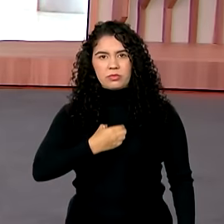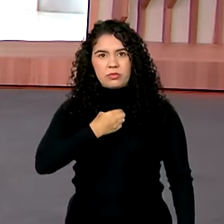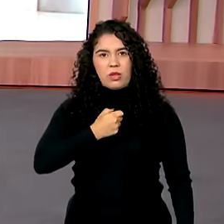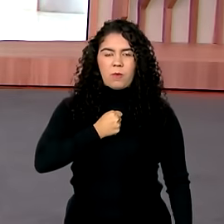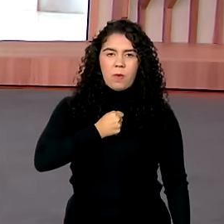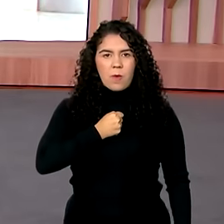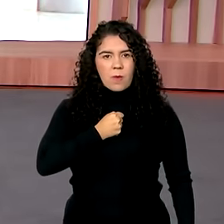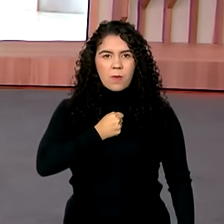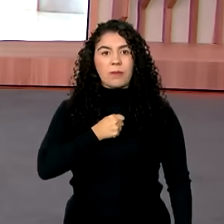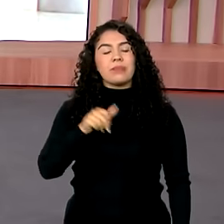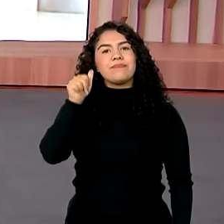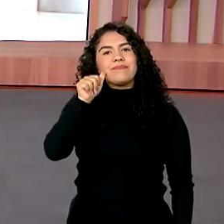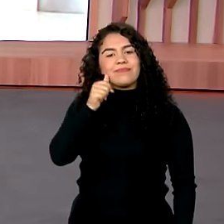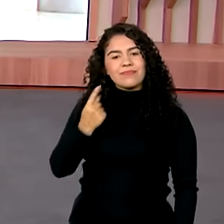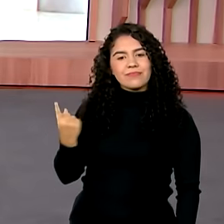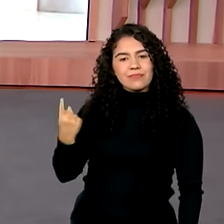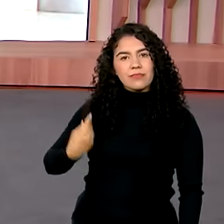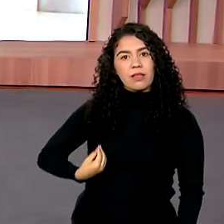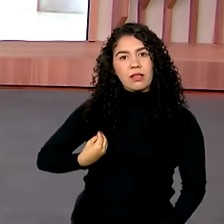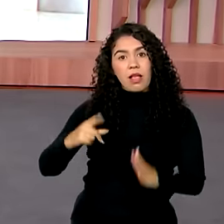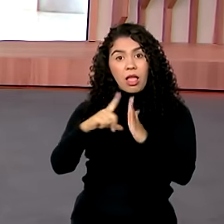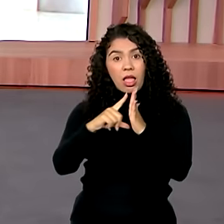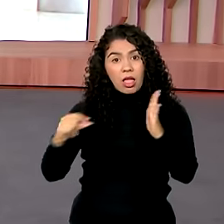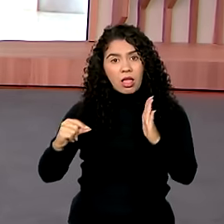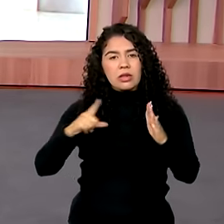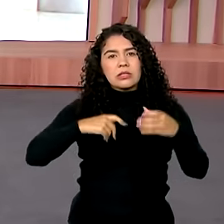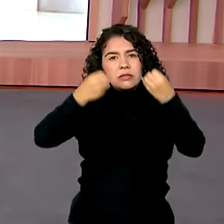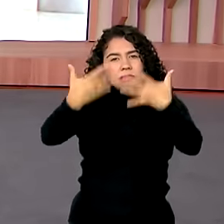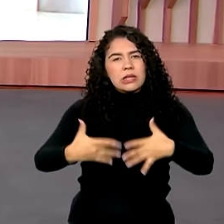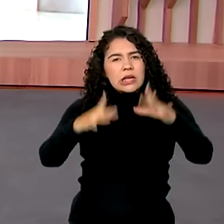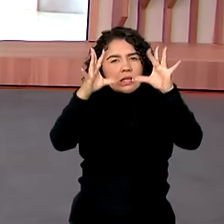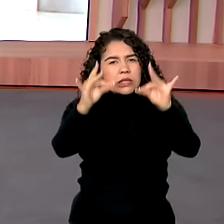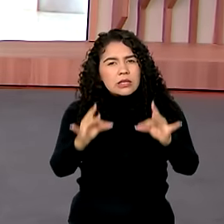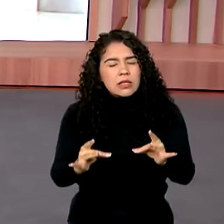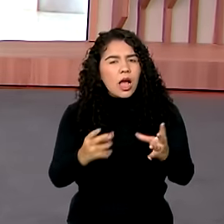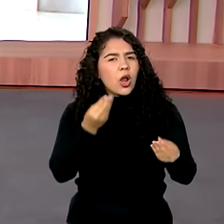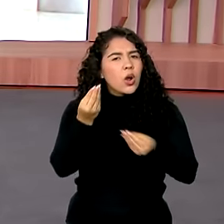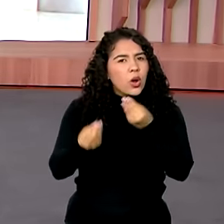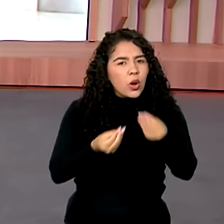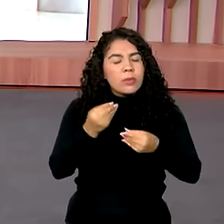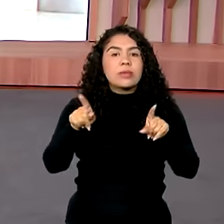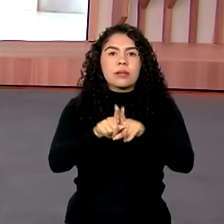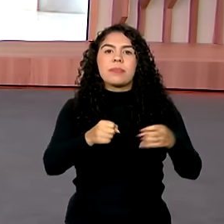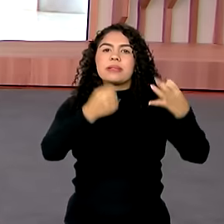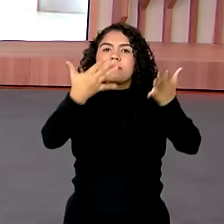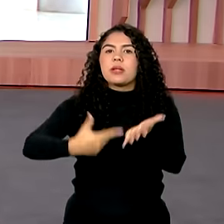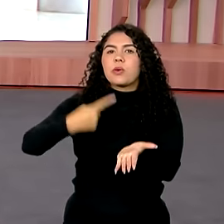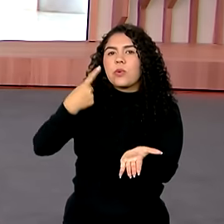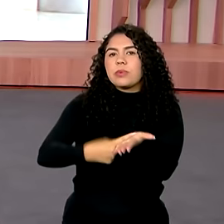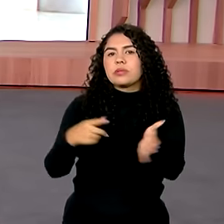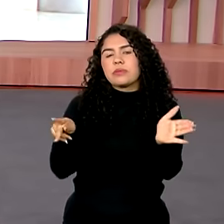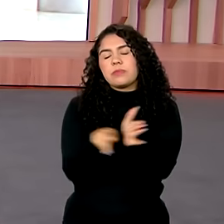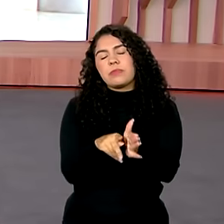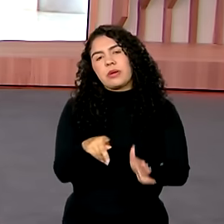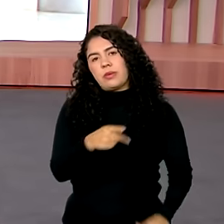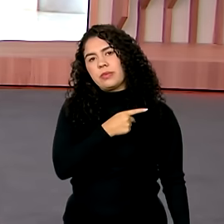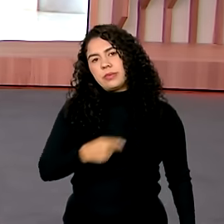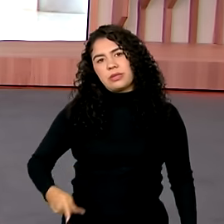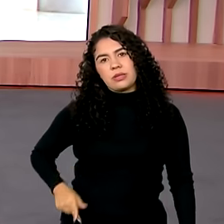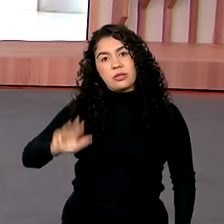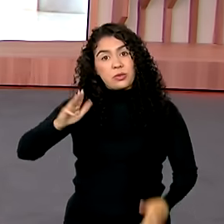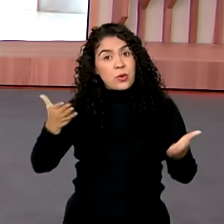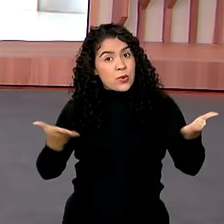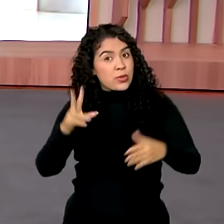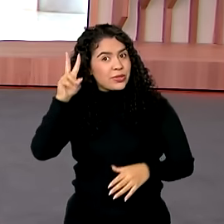Fernandes. Ela está lá no Palácio do Planalto e tem os detalhes sobre esse assunto e traz também a agenda do presidente Lula para esta segunda